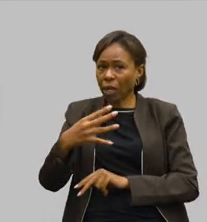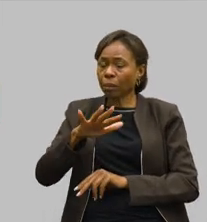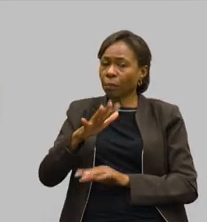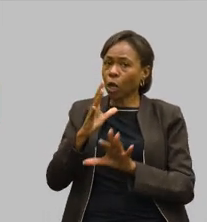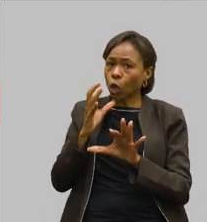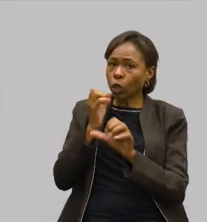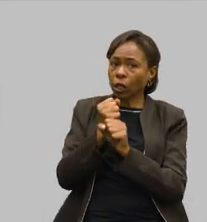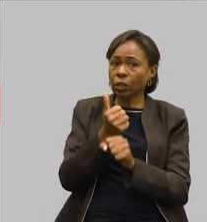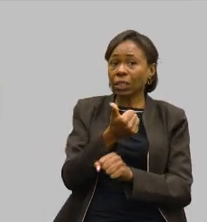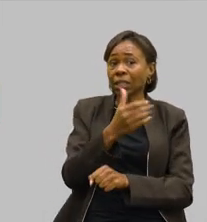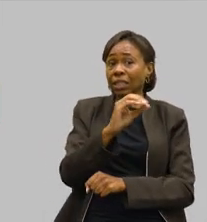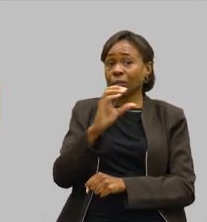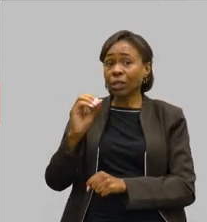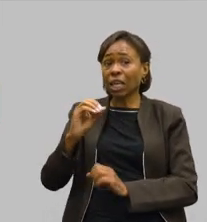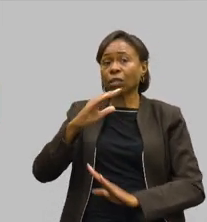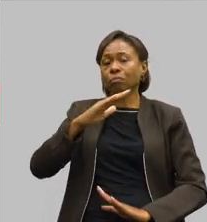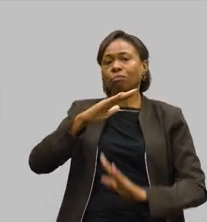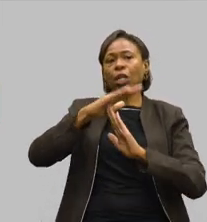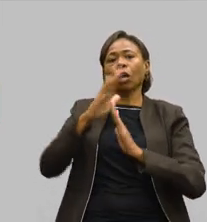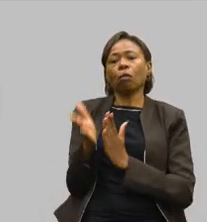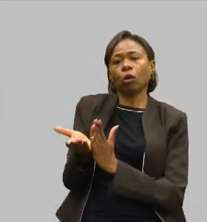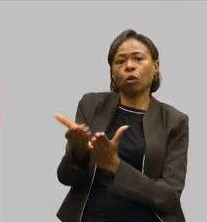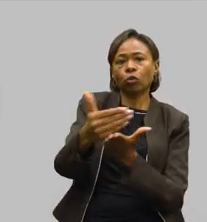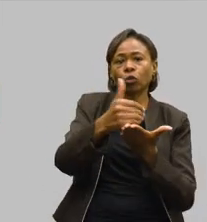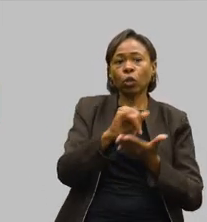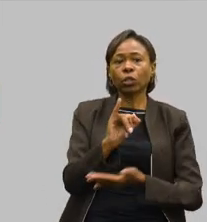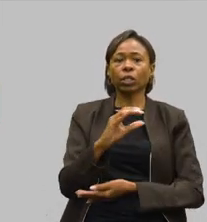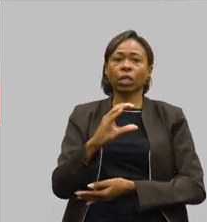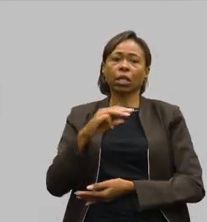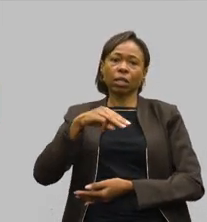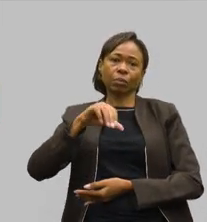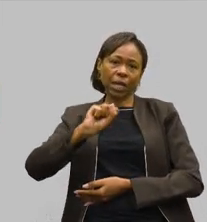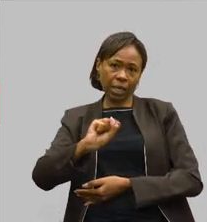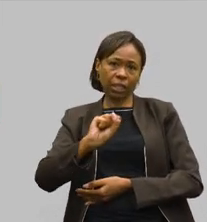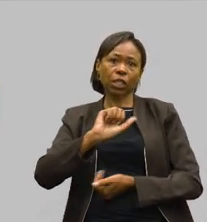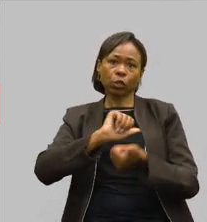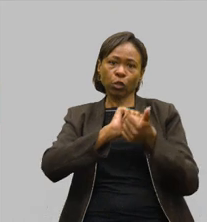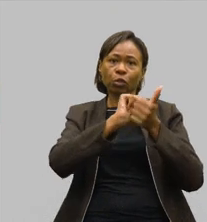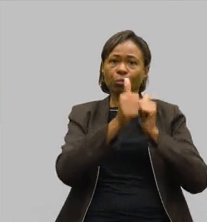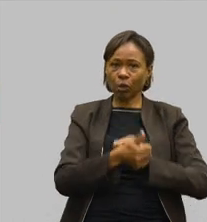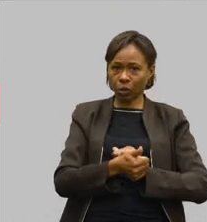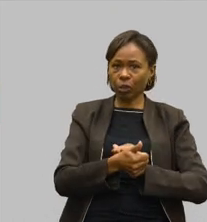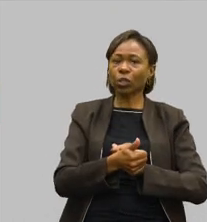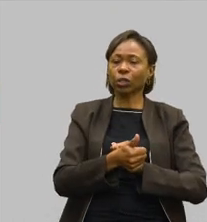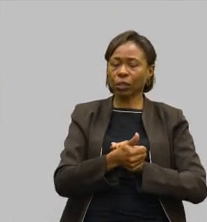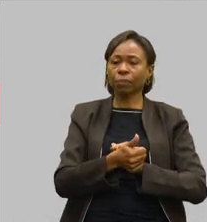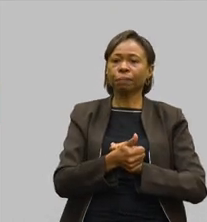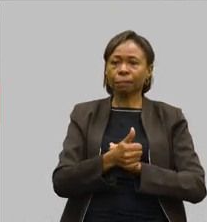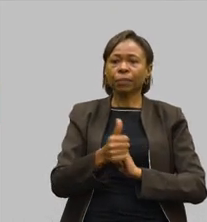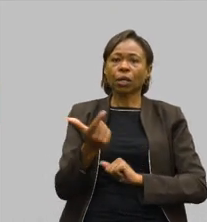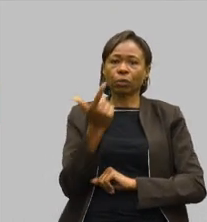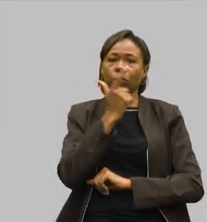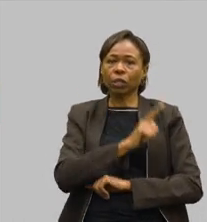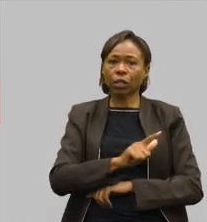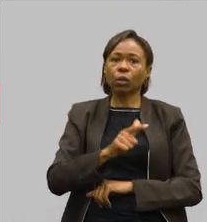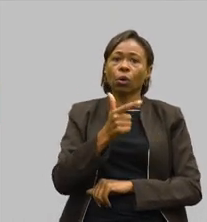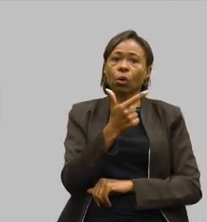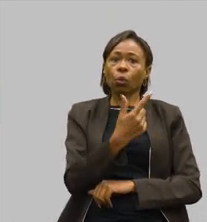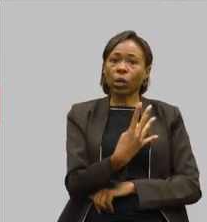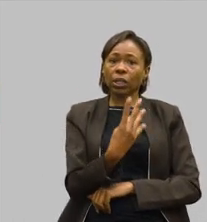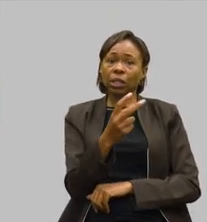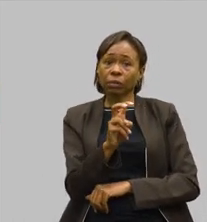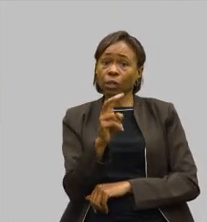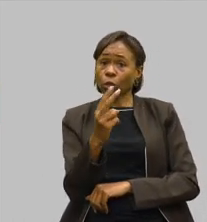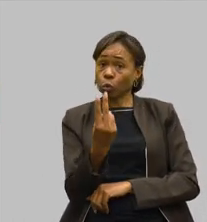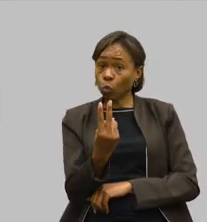% do limite de captação através do ICMS, do esporte ICMS esportivo aqui, tendo 452.000